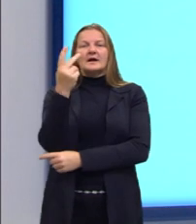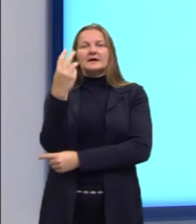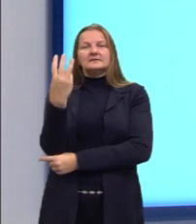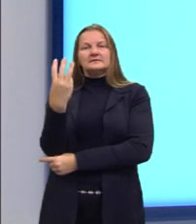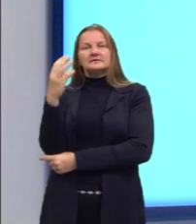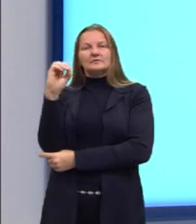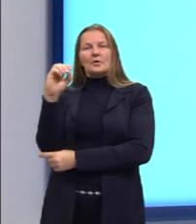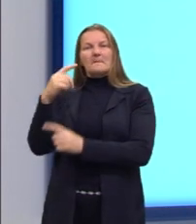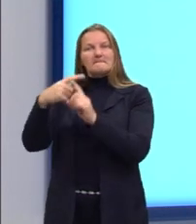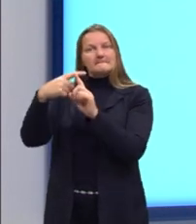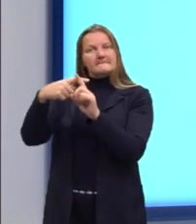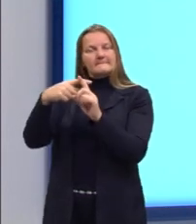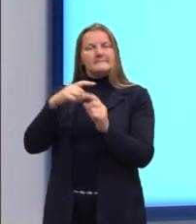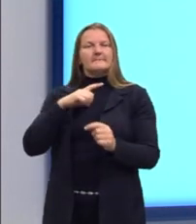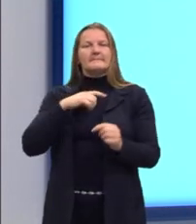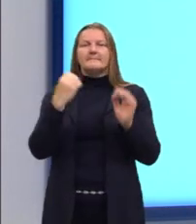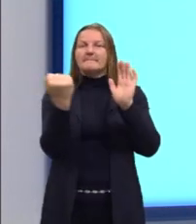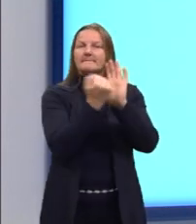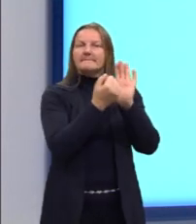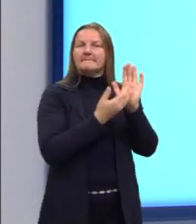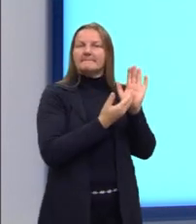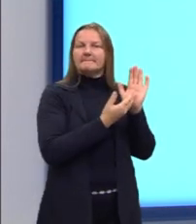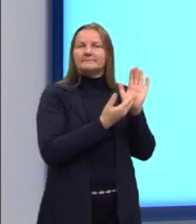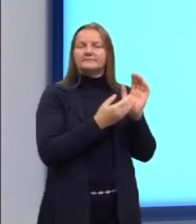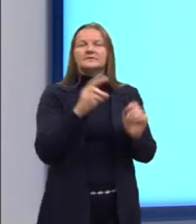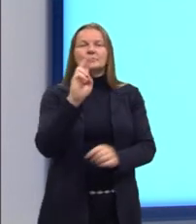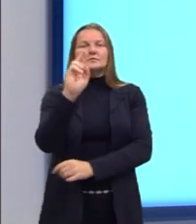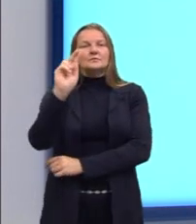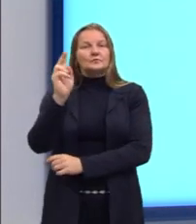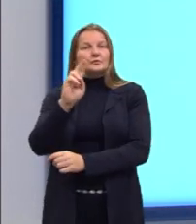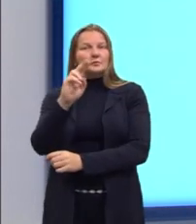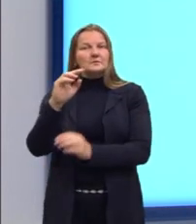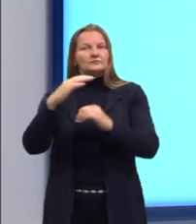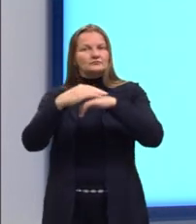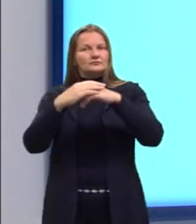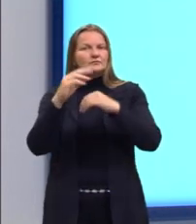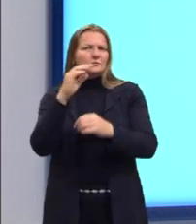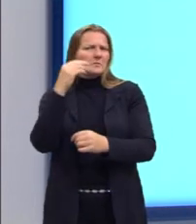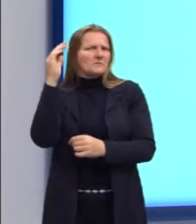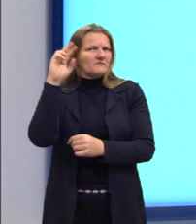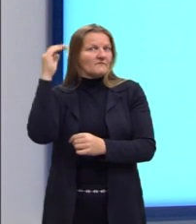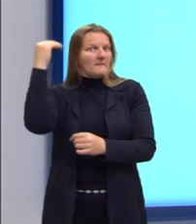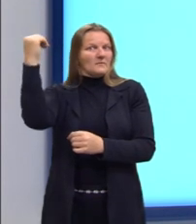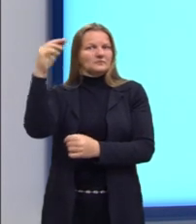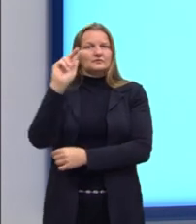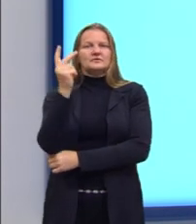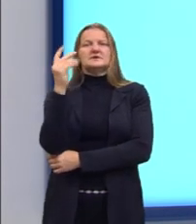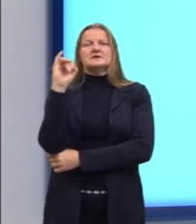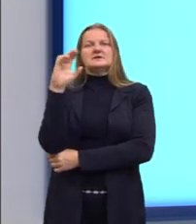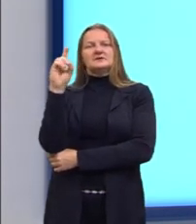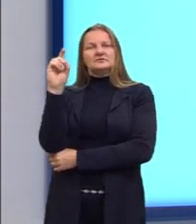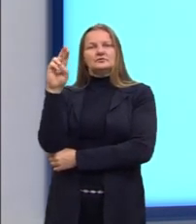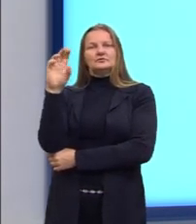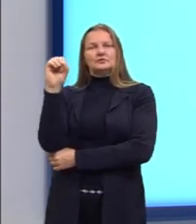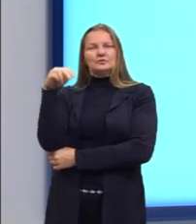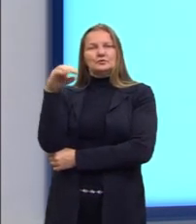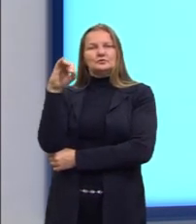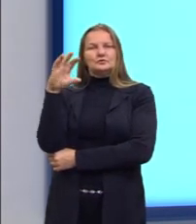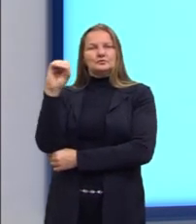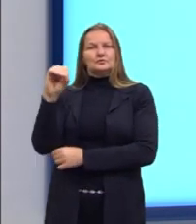+, que é conhecido como hidrônio, tá? E ele tem esse símbolo AQ aqui de